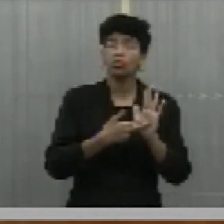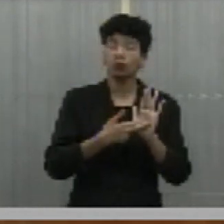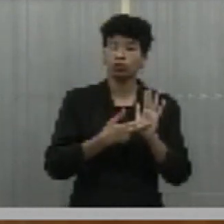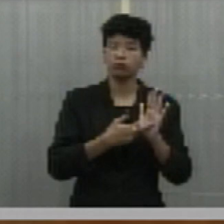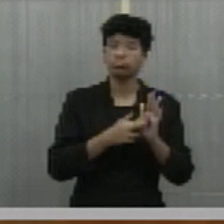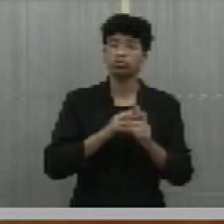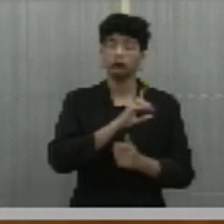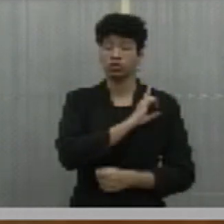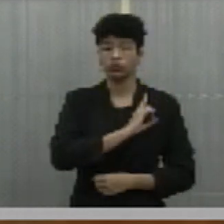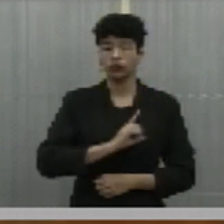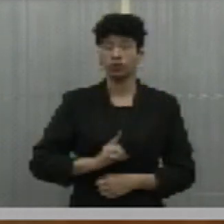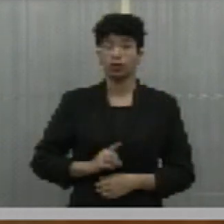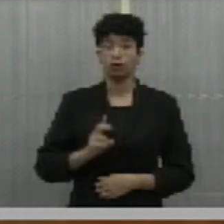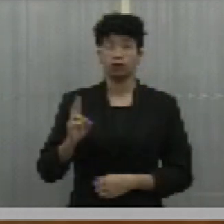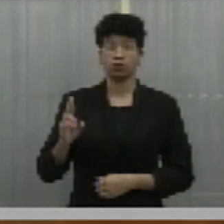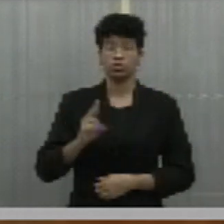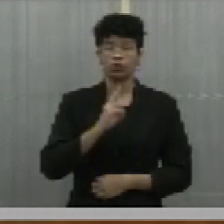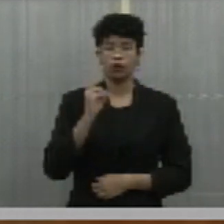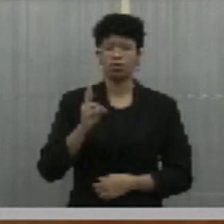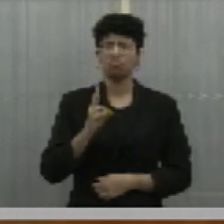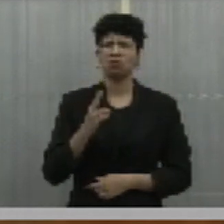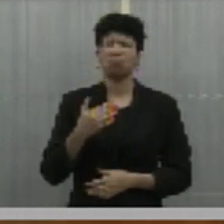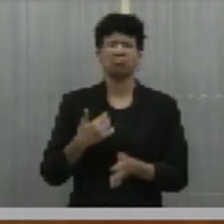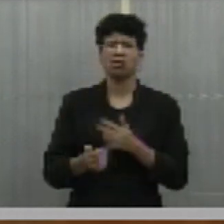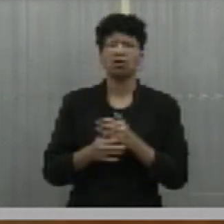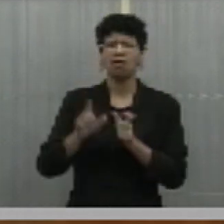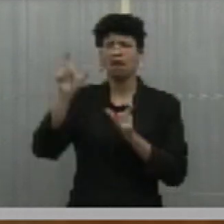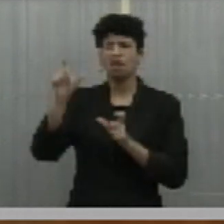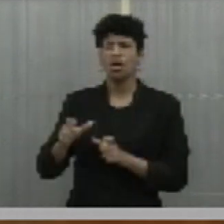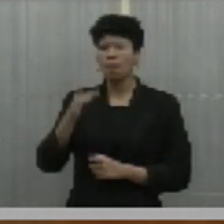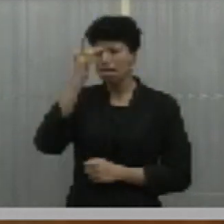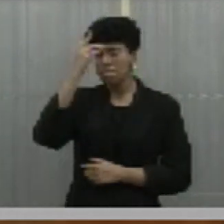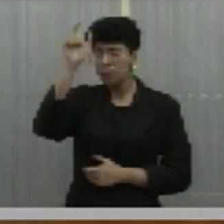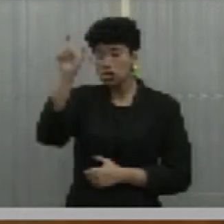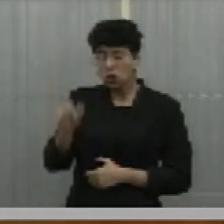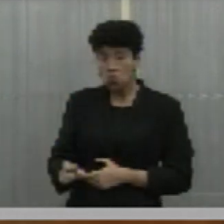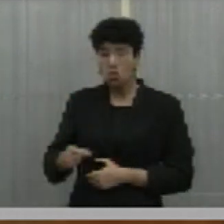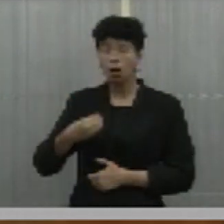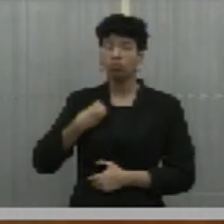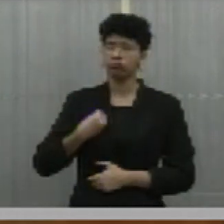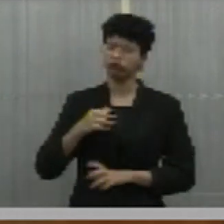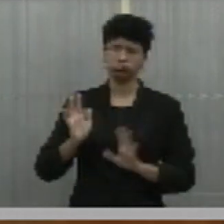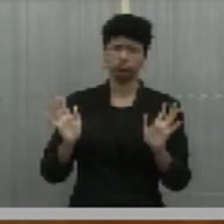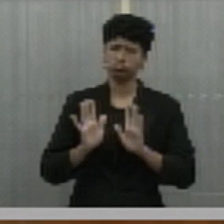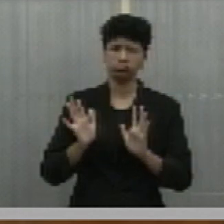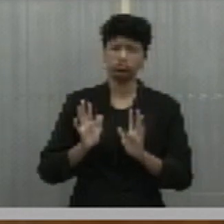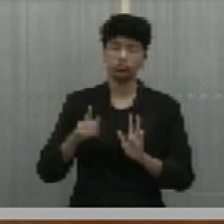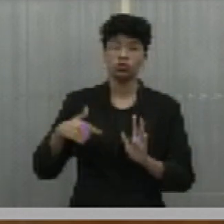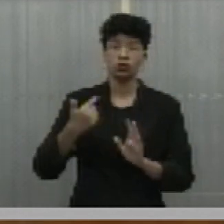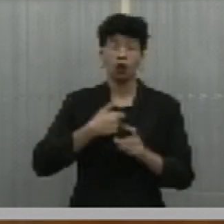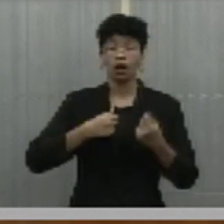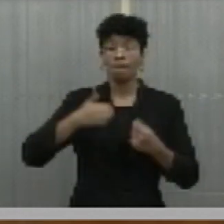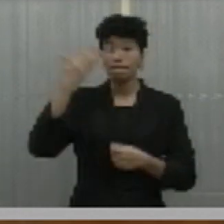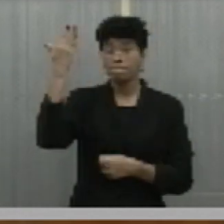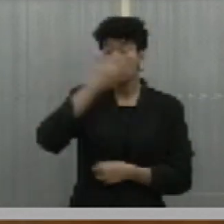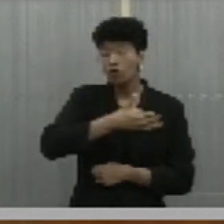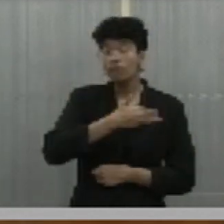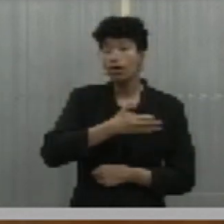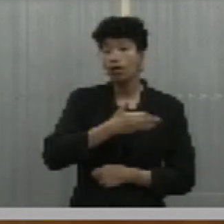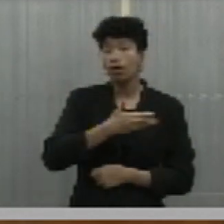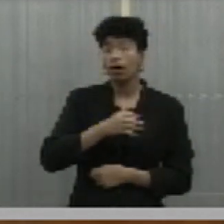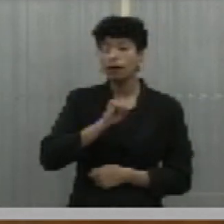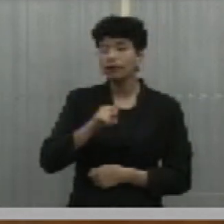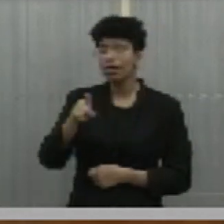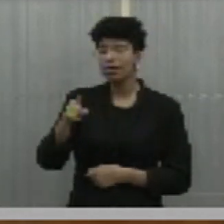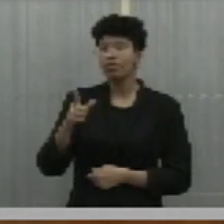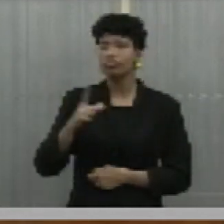Então, não tem nada contra os dirigentes daquela companhia. O que, de fato, nós queremos comprovarmos que eles